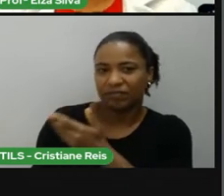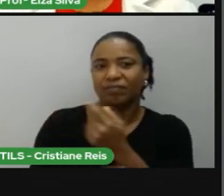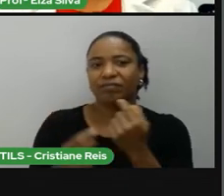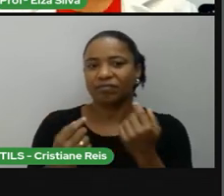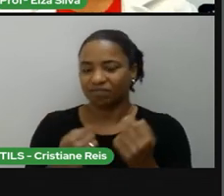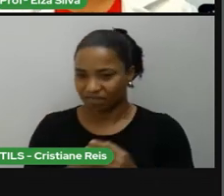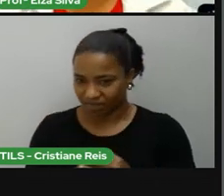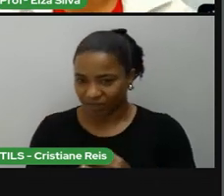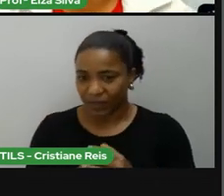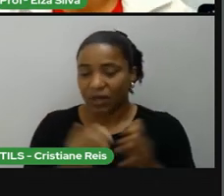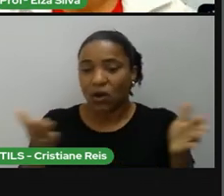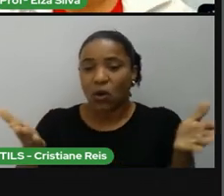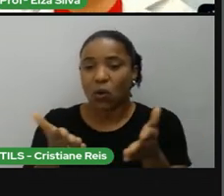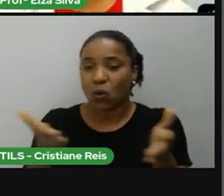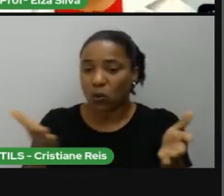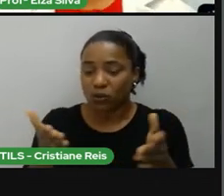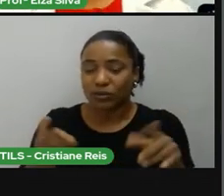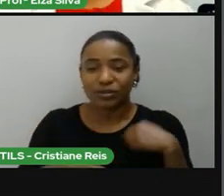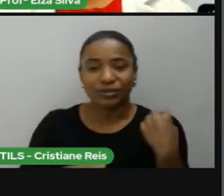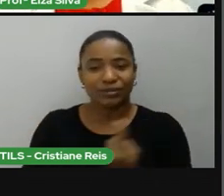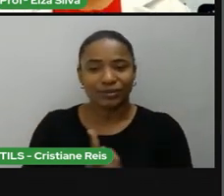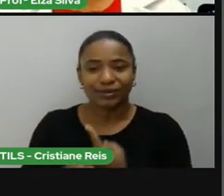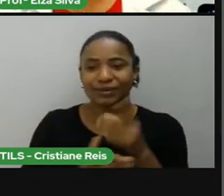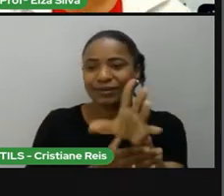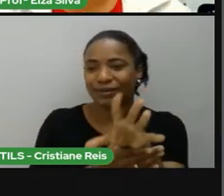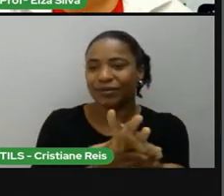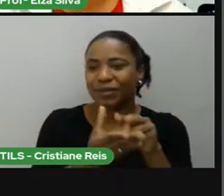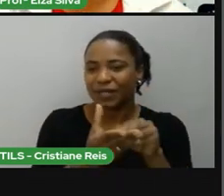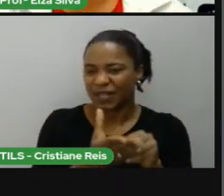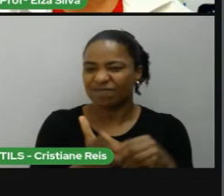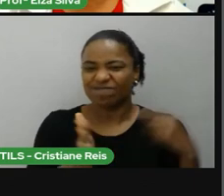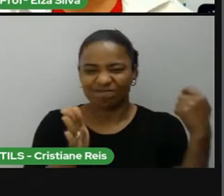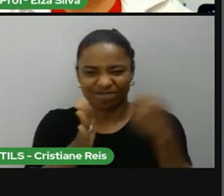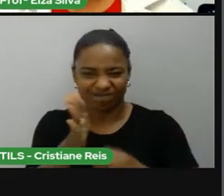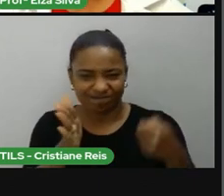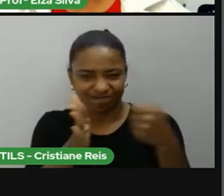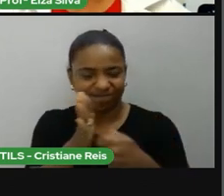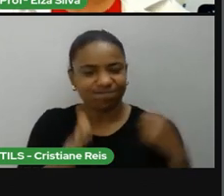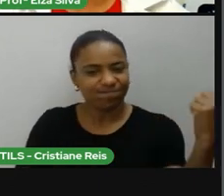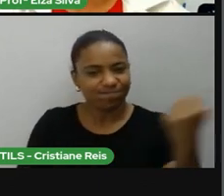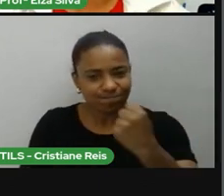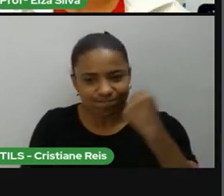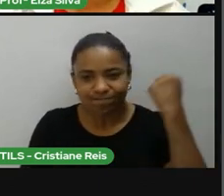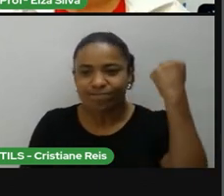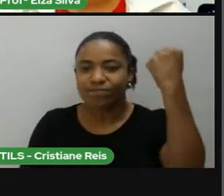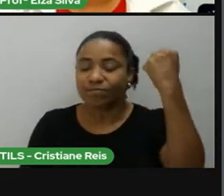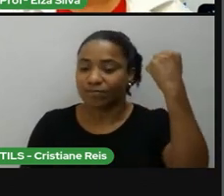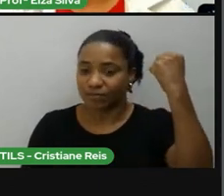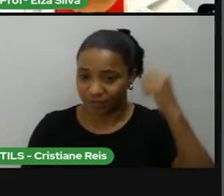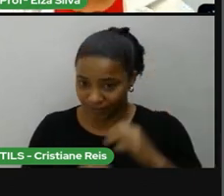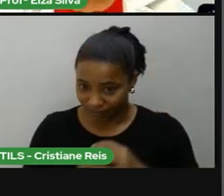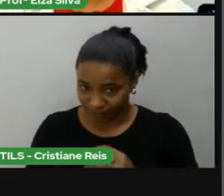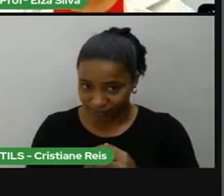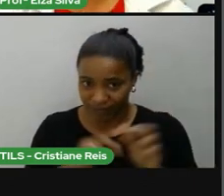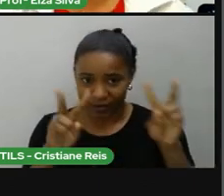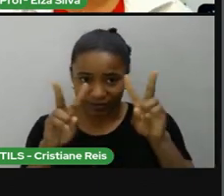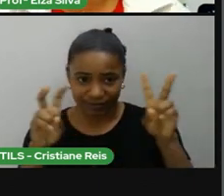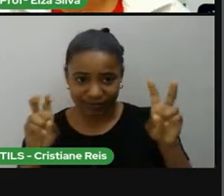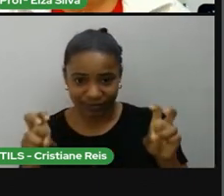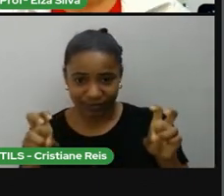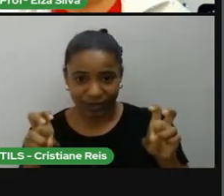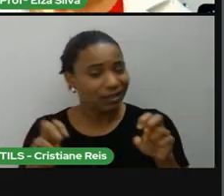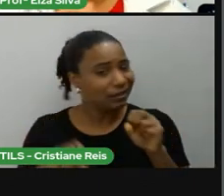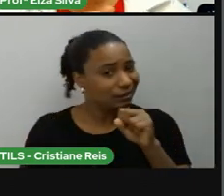até hoje nos inspira a prosseguir com essa luta. E ele nos diz que se você não pode